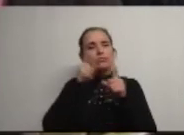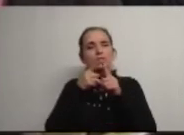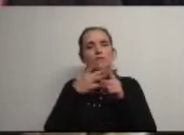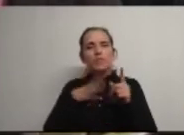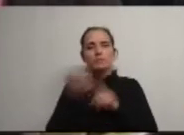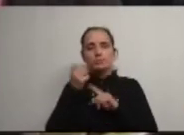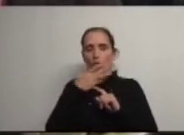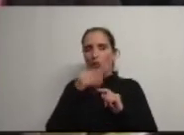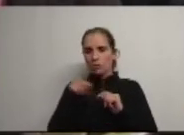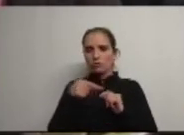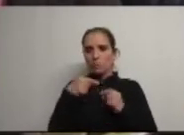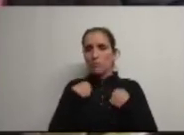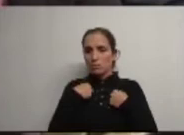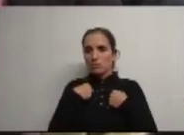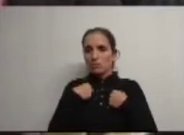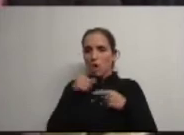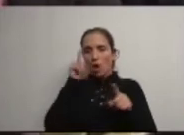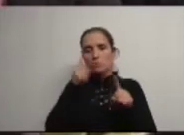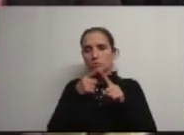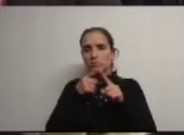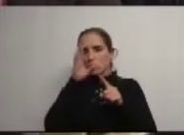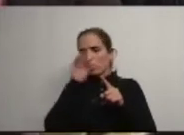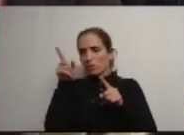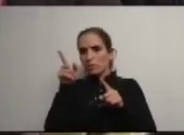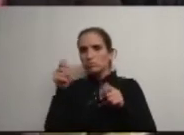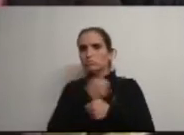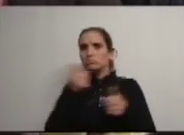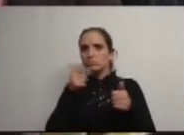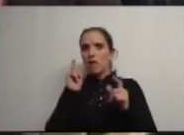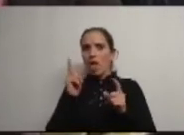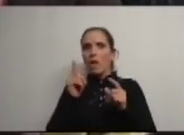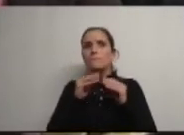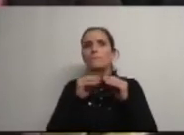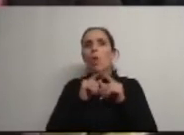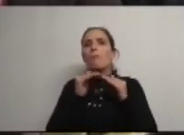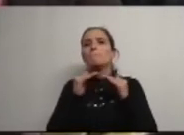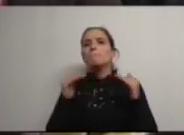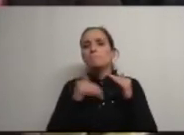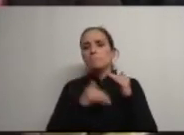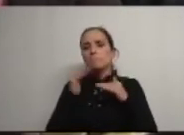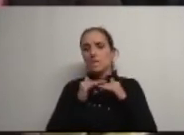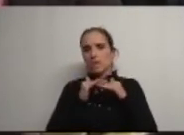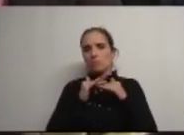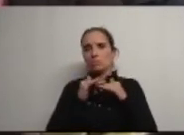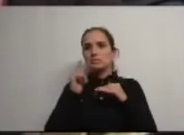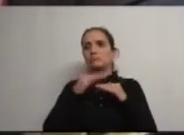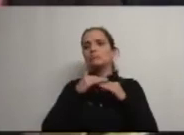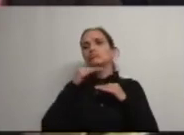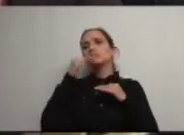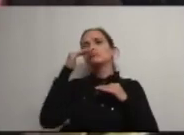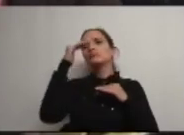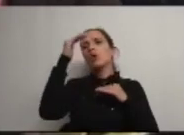atingidos pelos alunos e para mim esses objetivos definidos pelo governo são os objetivos mínimos a partir dali